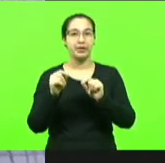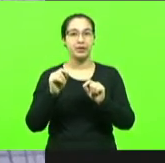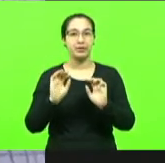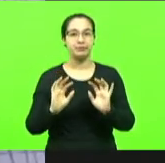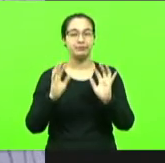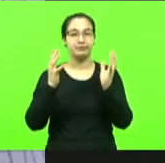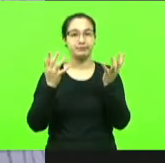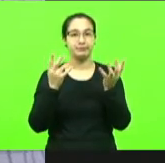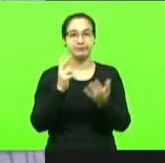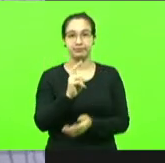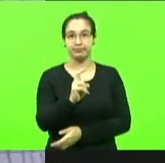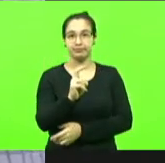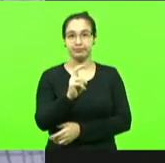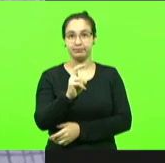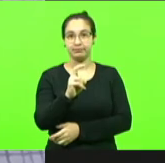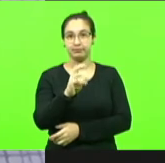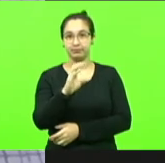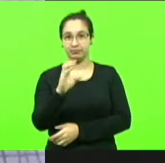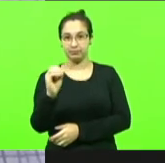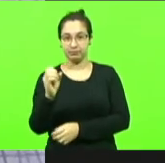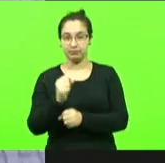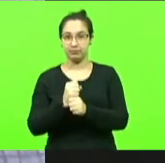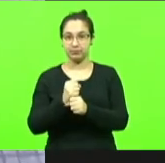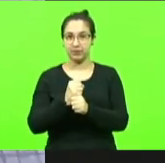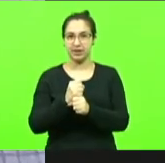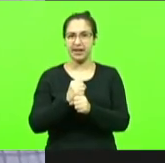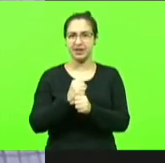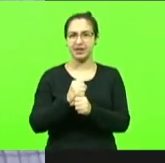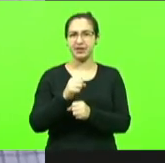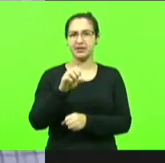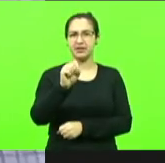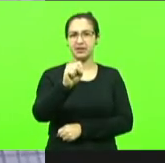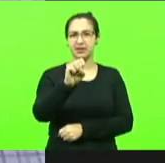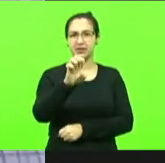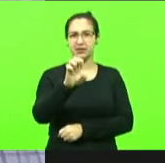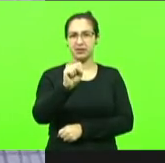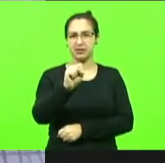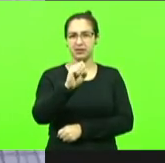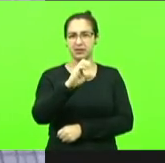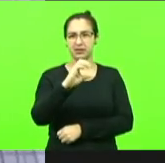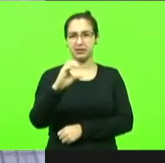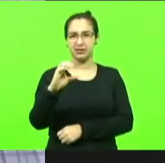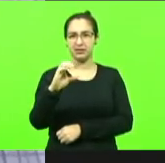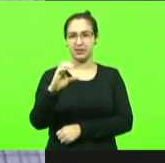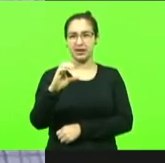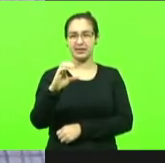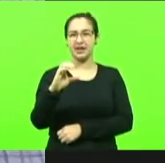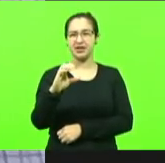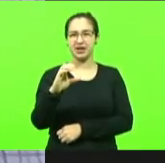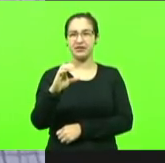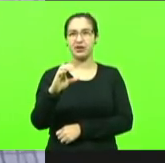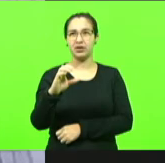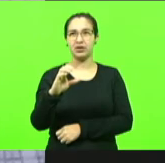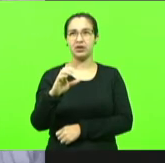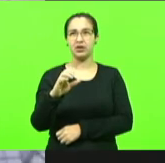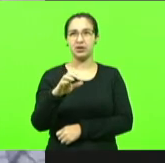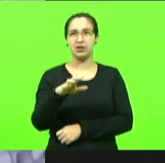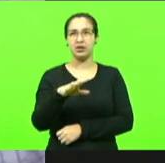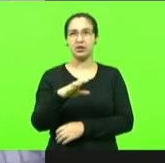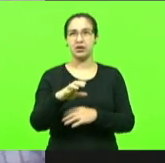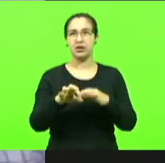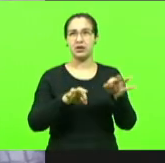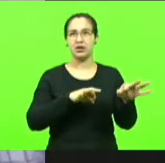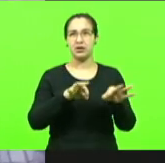da Ocesc é a organização das cooperativas em Santa Catarina